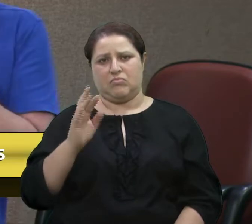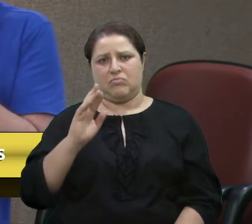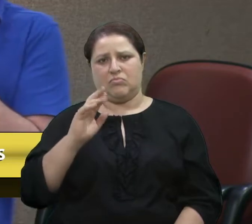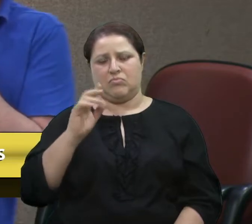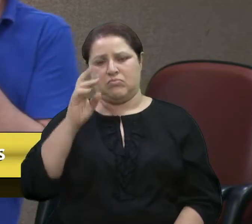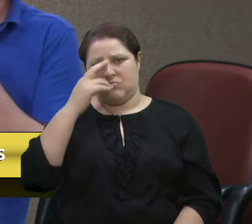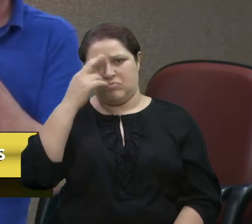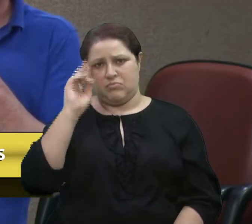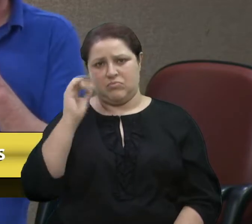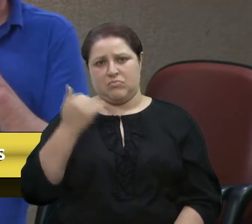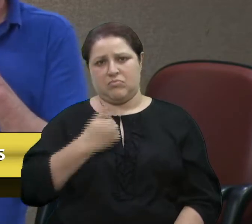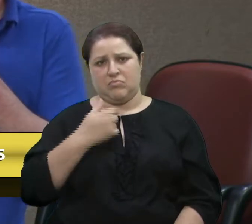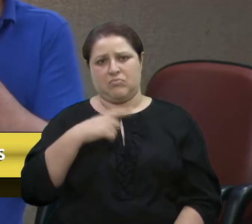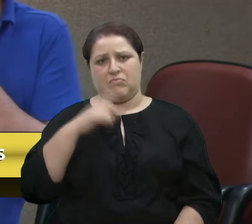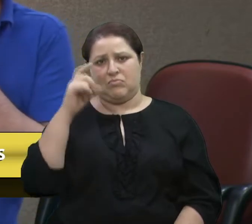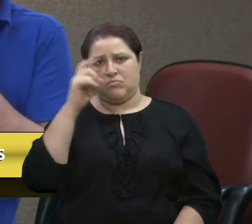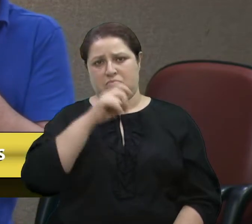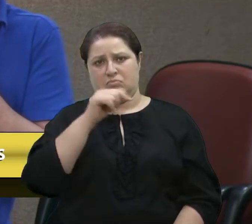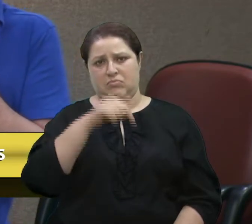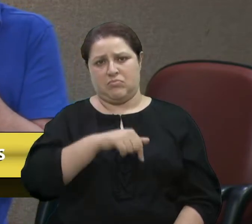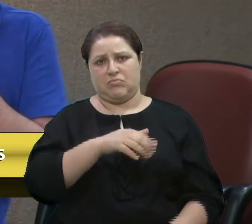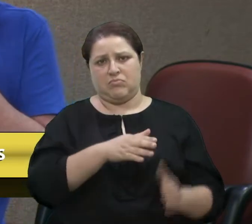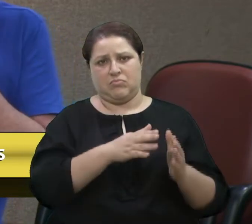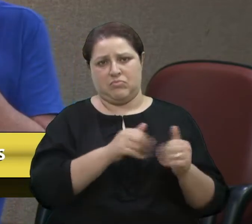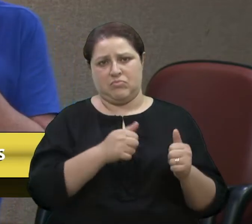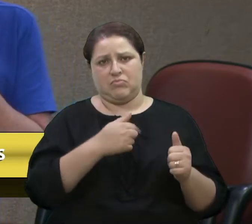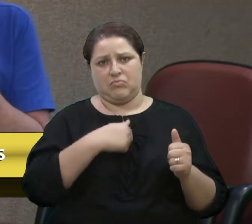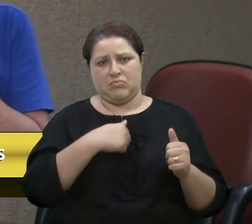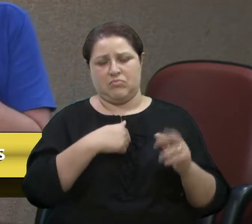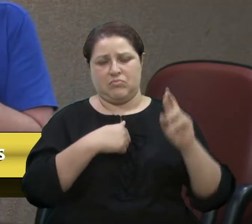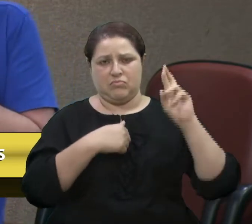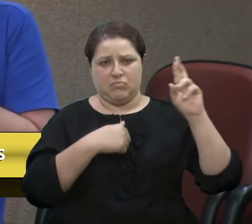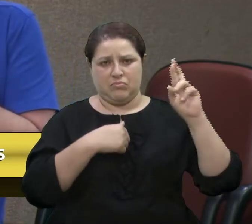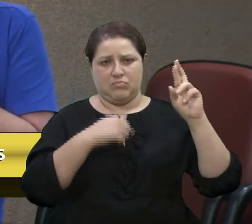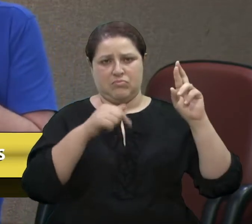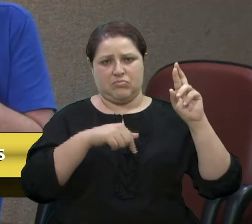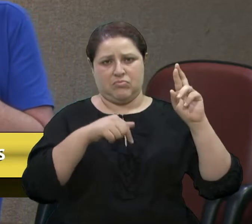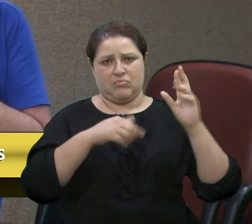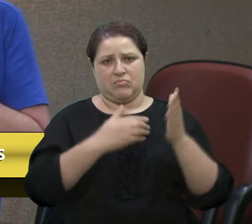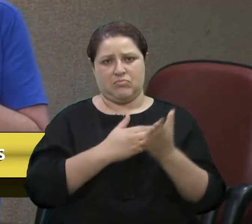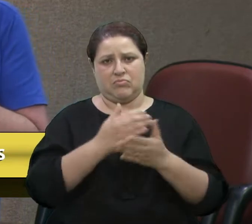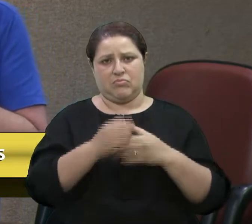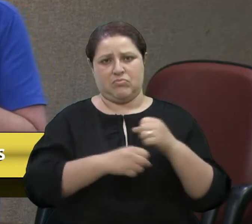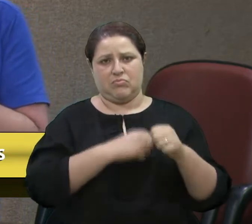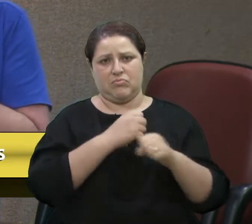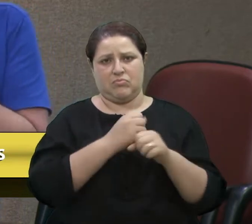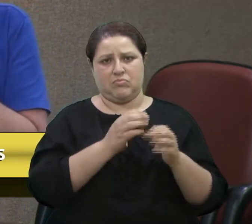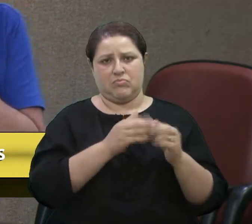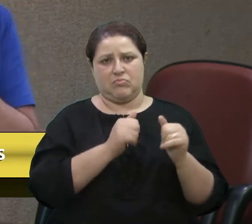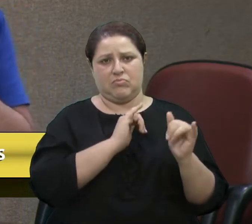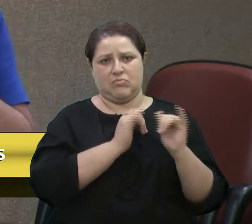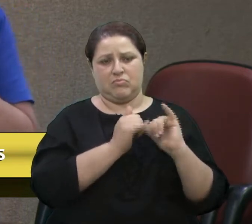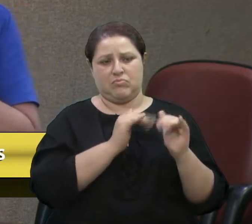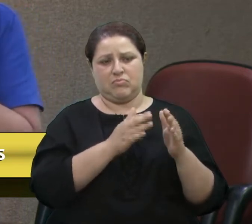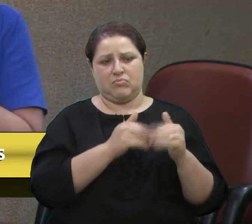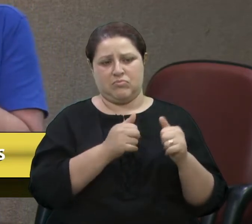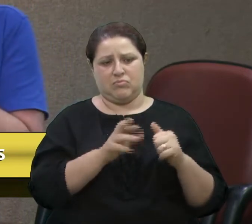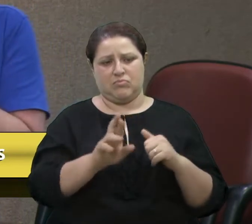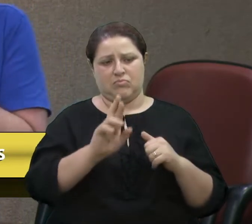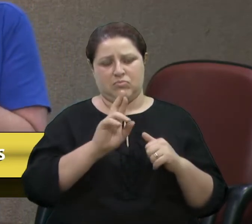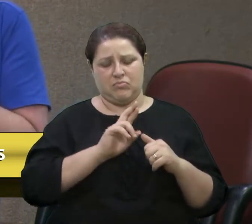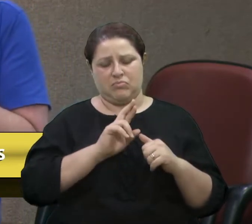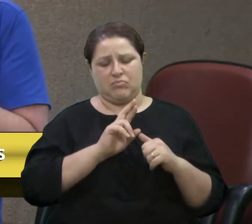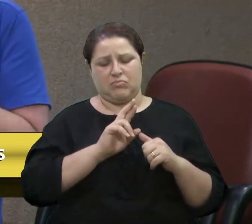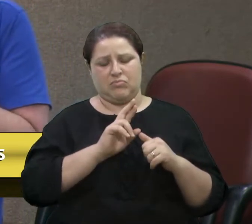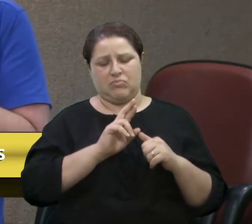Fizemos um pedido nessa casa, capitaneado por mim, no começo do ano, de informações. O pedido foi respondido pelo